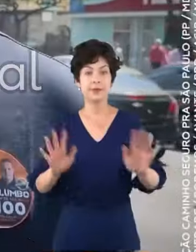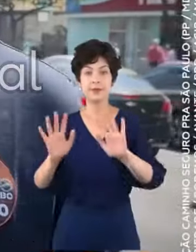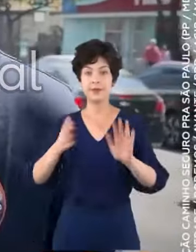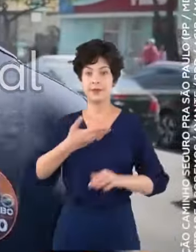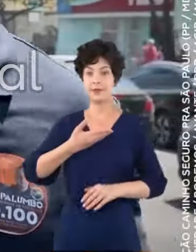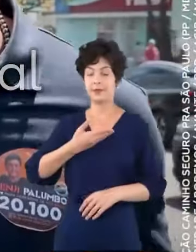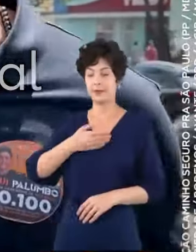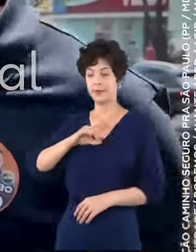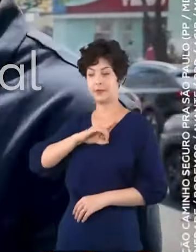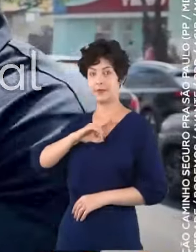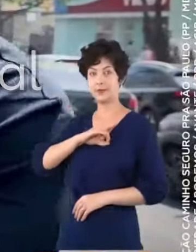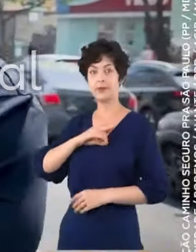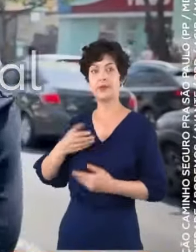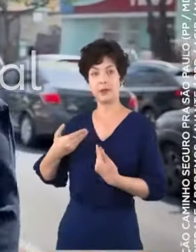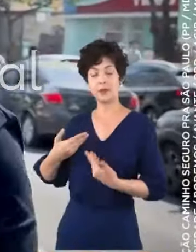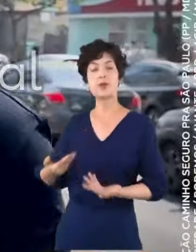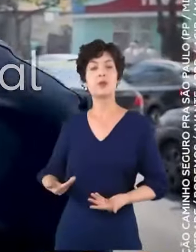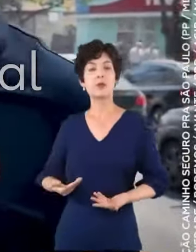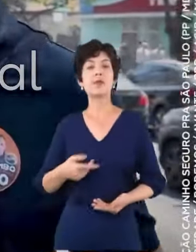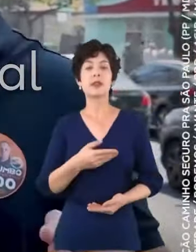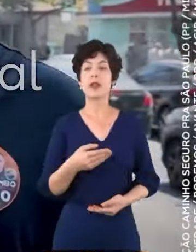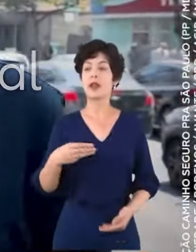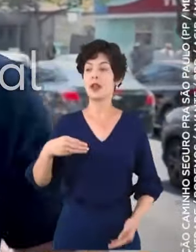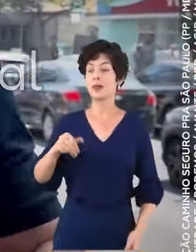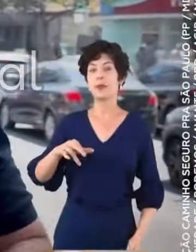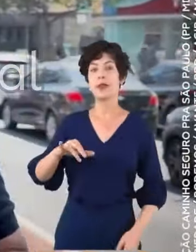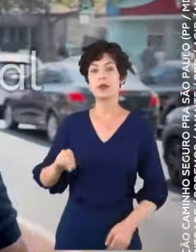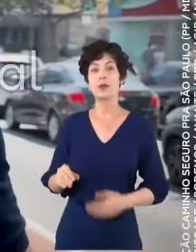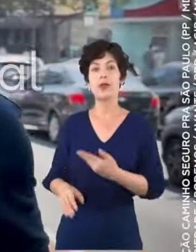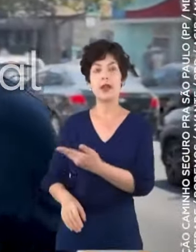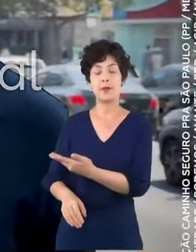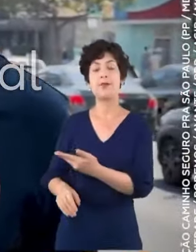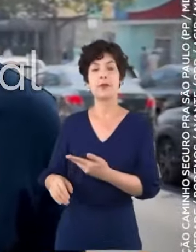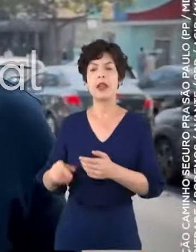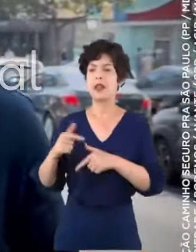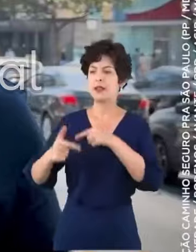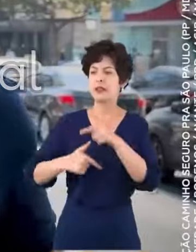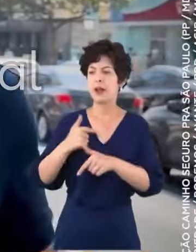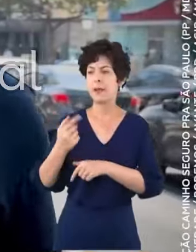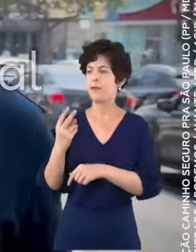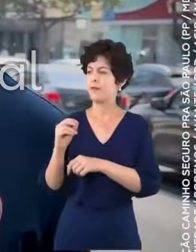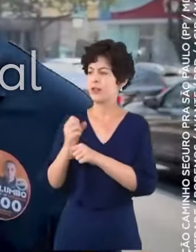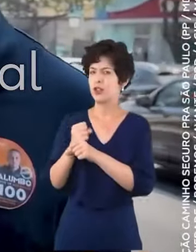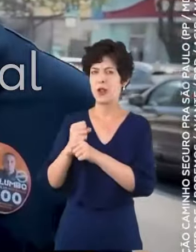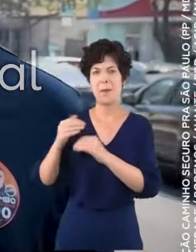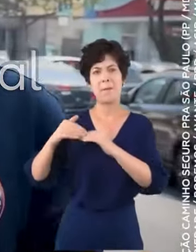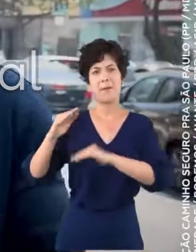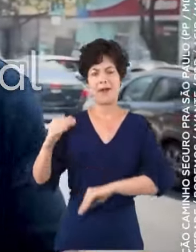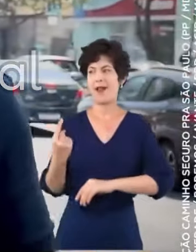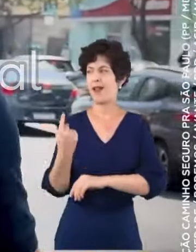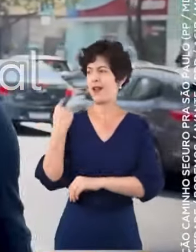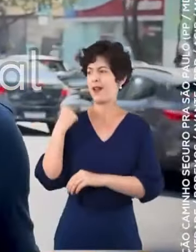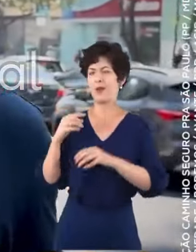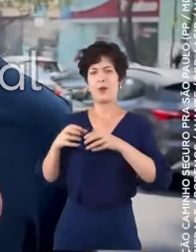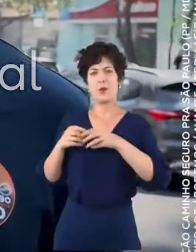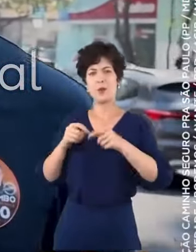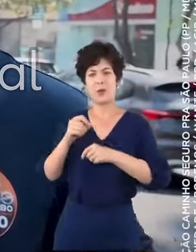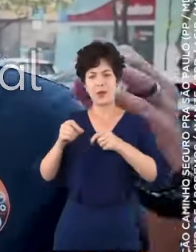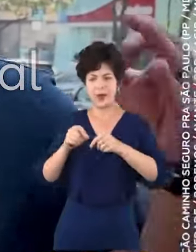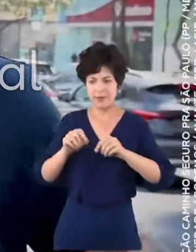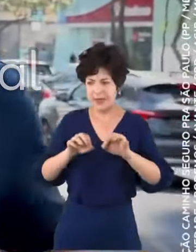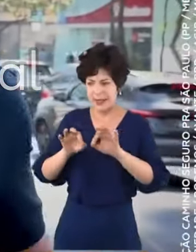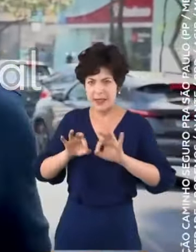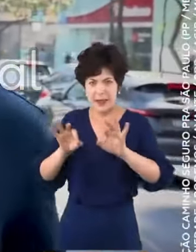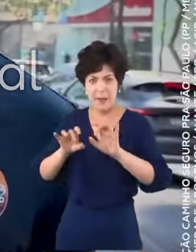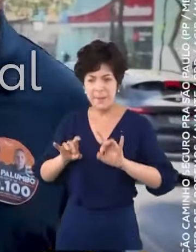Fala, meus amigos, delegado Palumbo. Estou aqui com o Márcio Kenji, Kenji do Palumbo. A gente trabalha junto ininterruptamente há mais de 20 anos. Começamos lá no grupo de operações